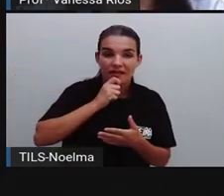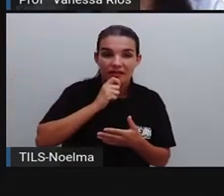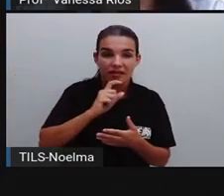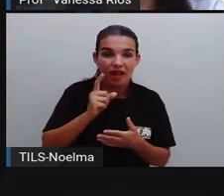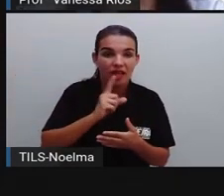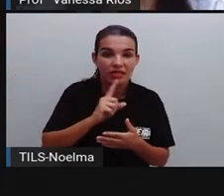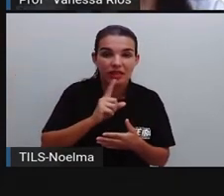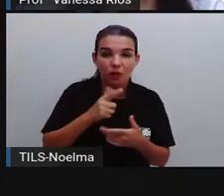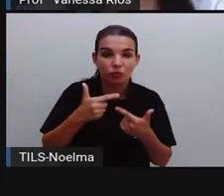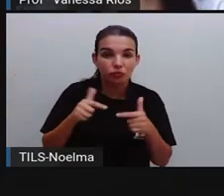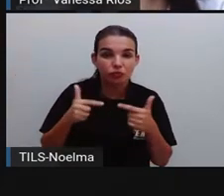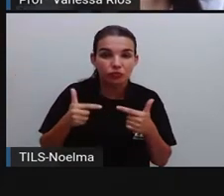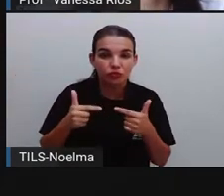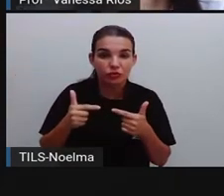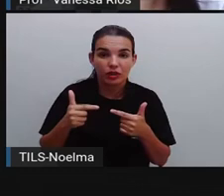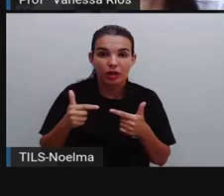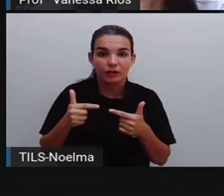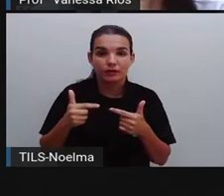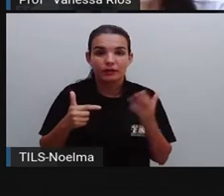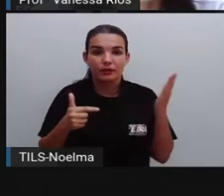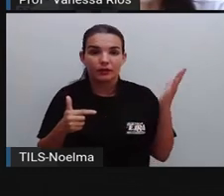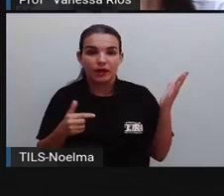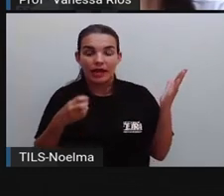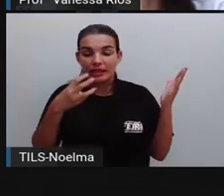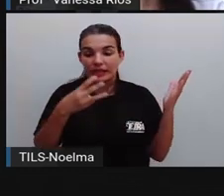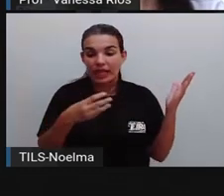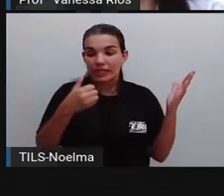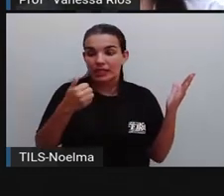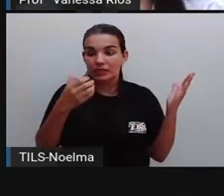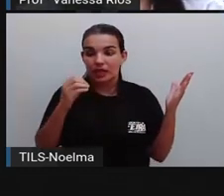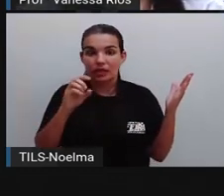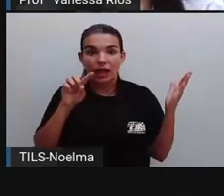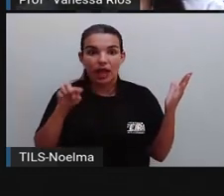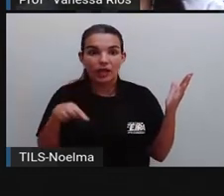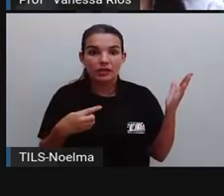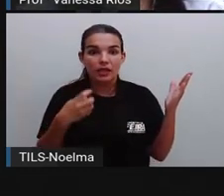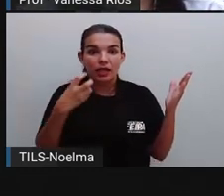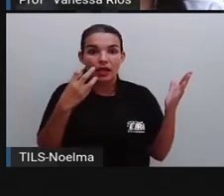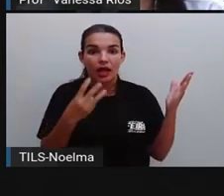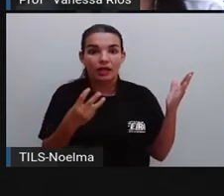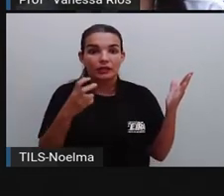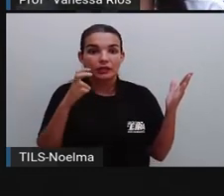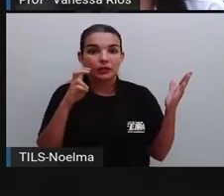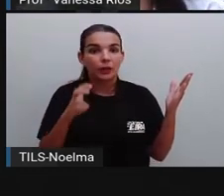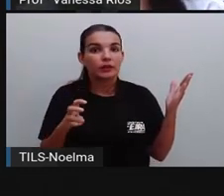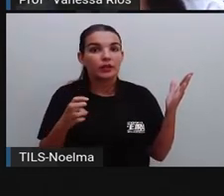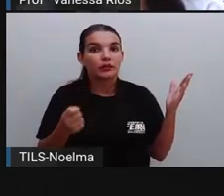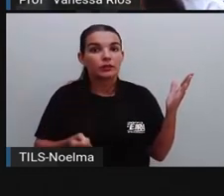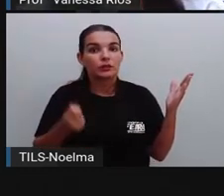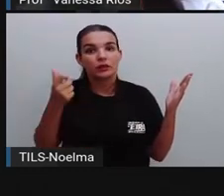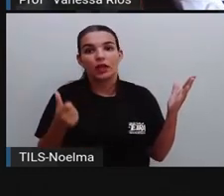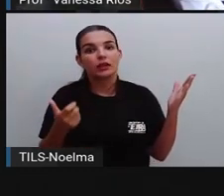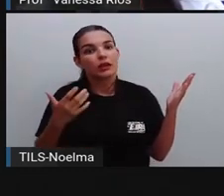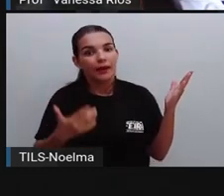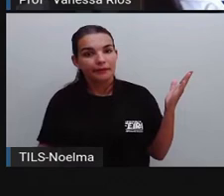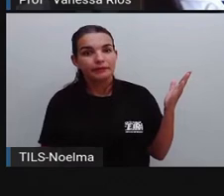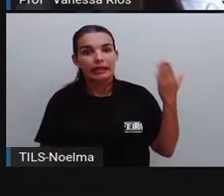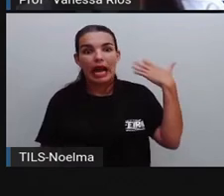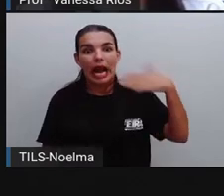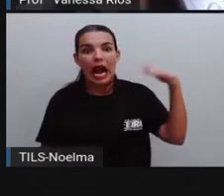instaladas, né? Então, o valor a pagar, R$ 310,35.